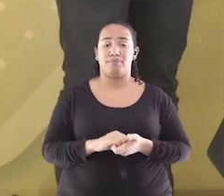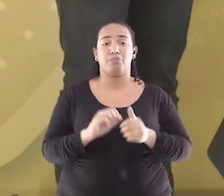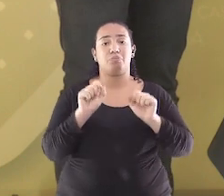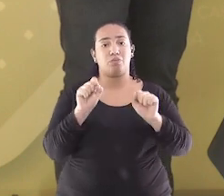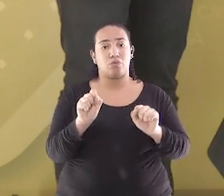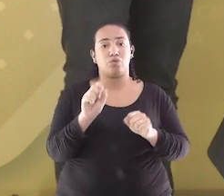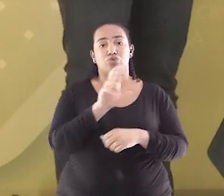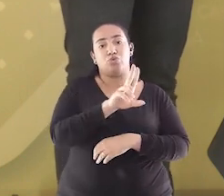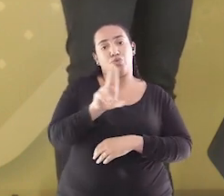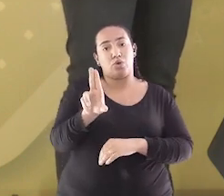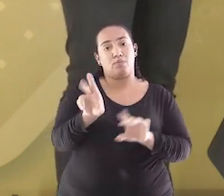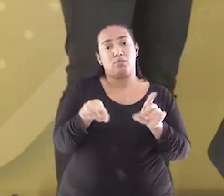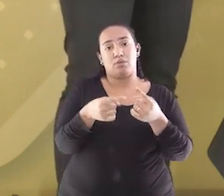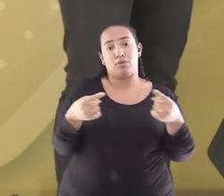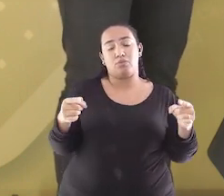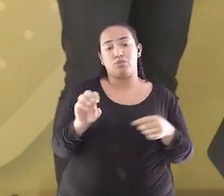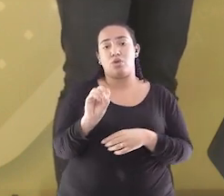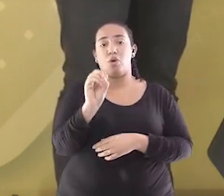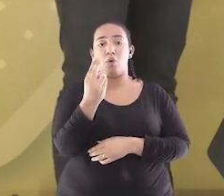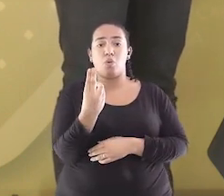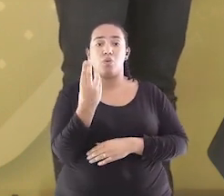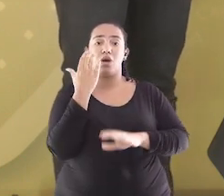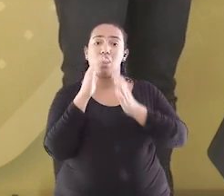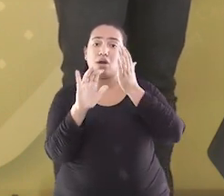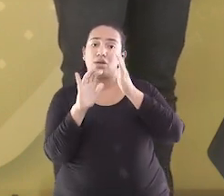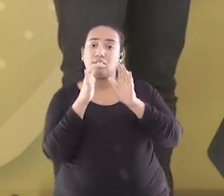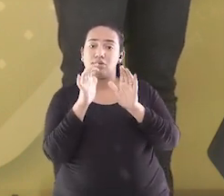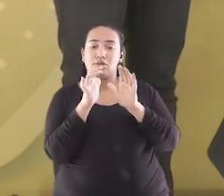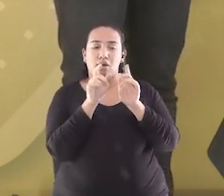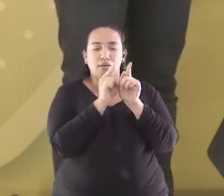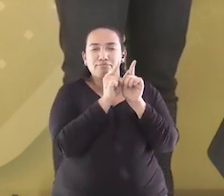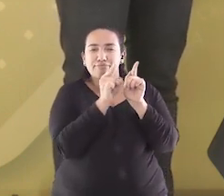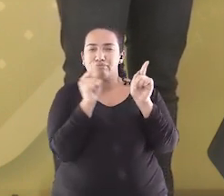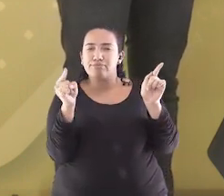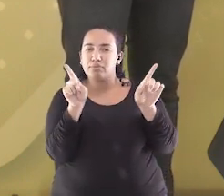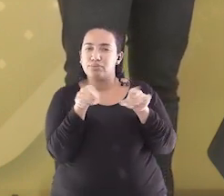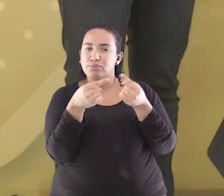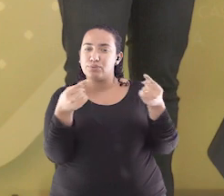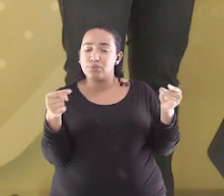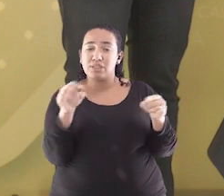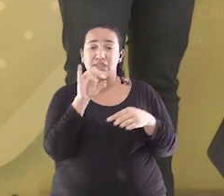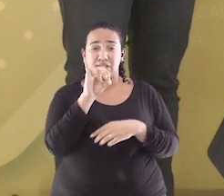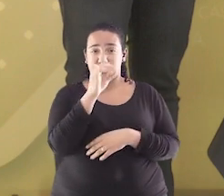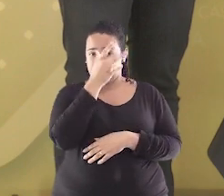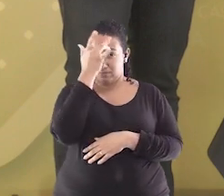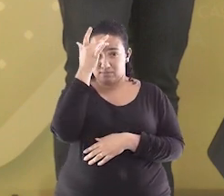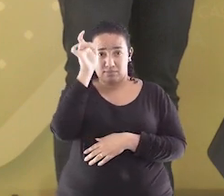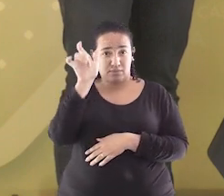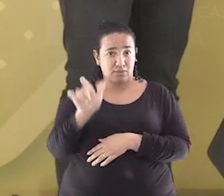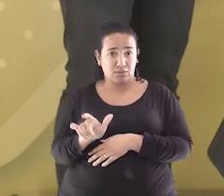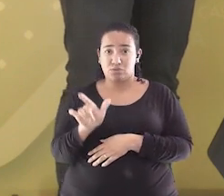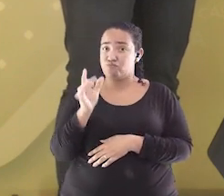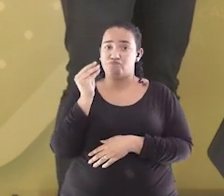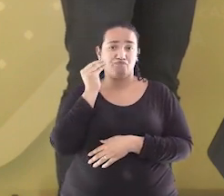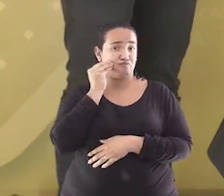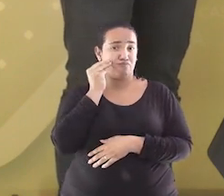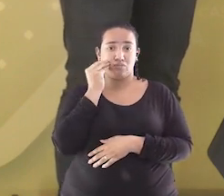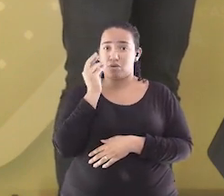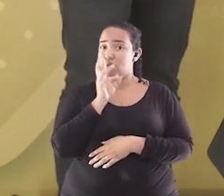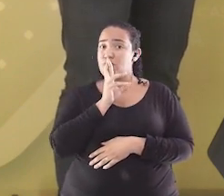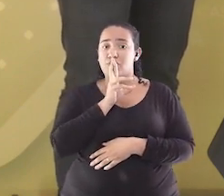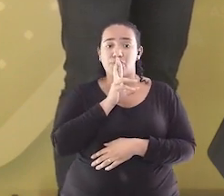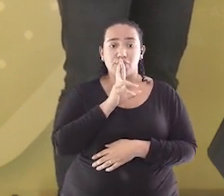nome da música ou cantar um trecho da música. Se o participante não conseguir acertar a música, passa para o outro